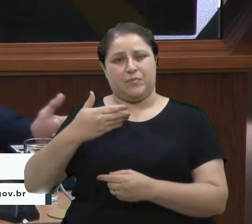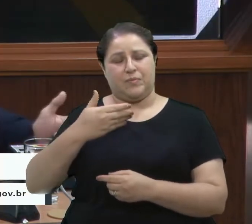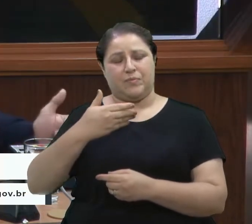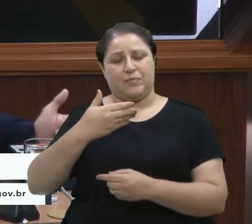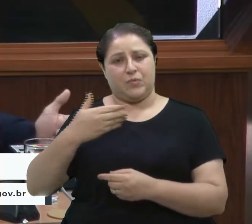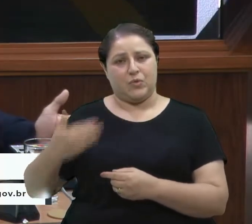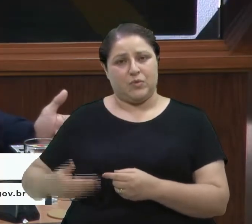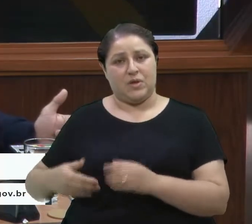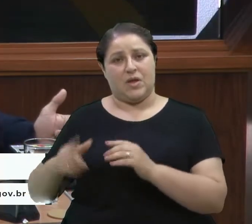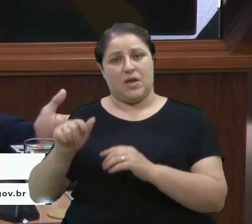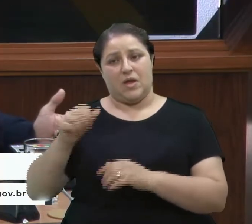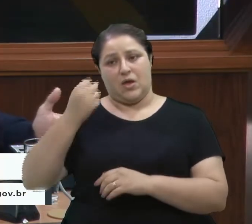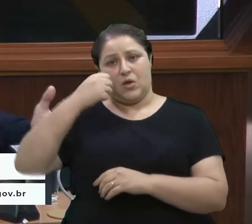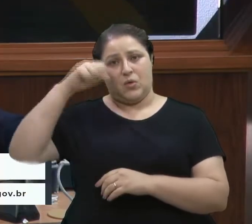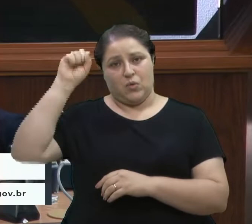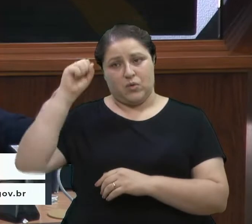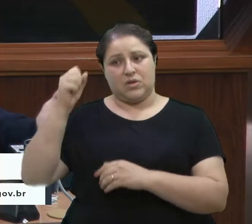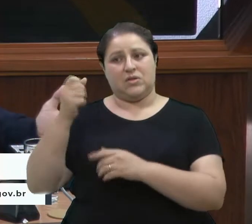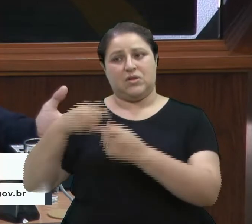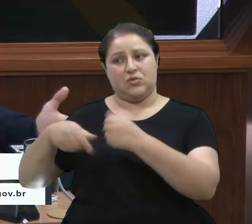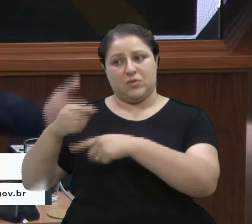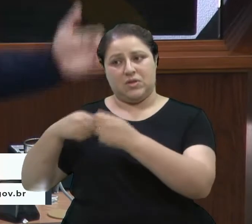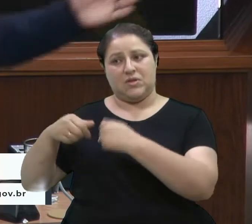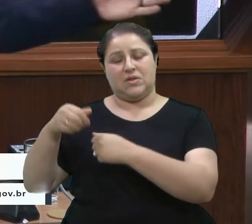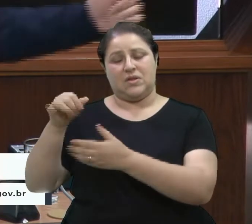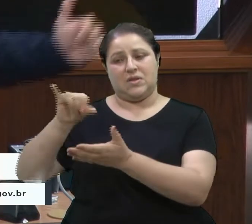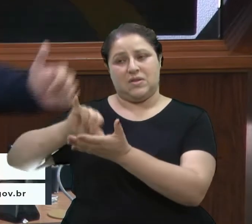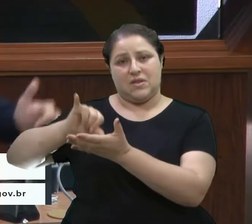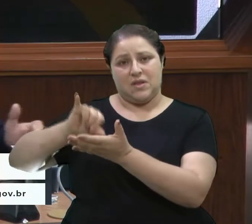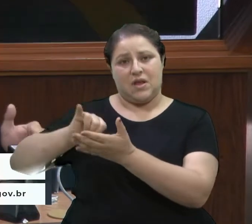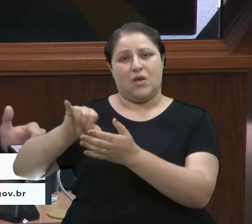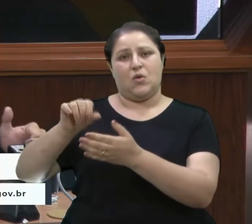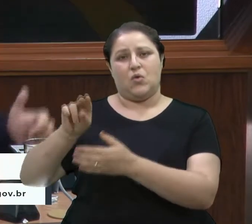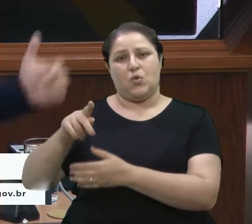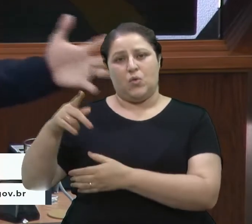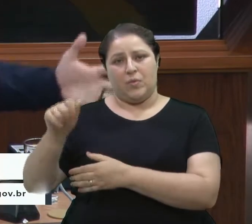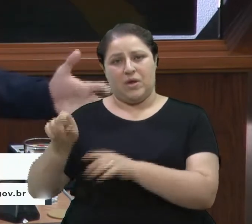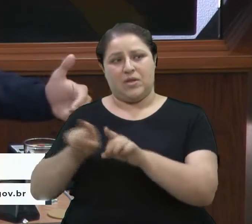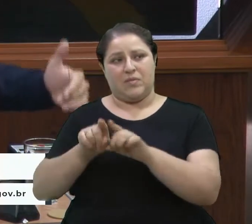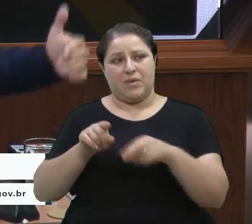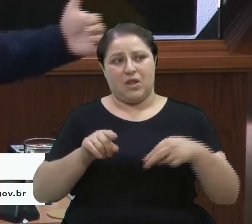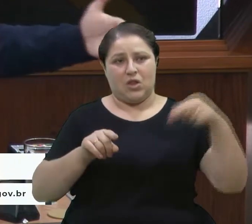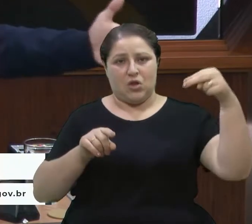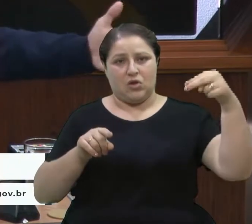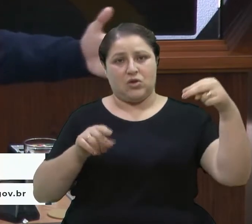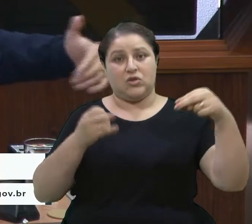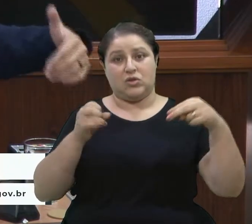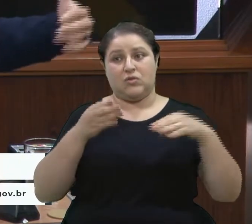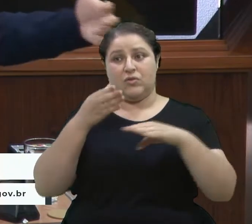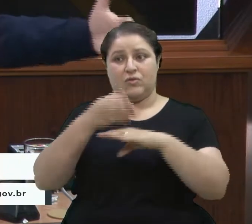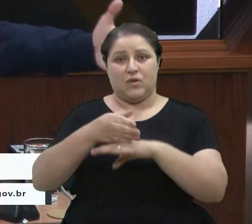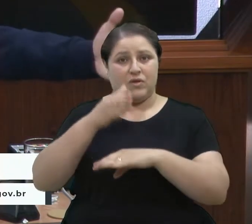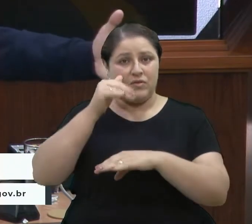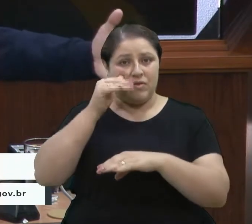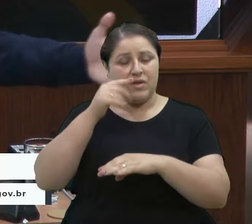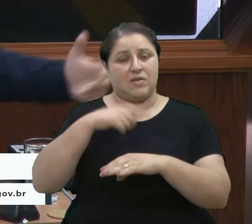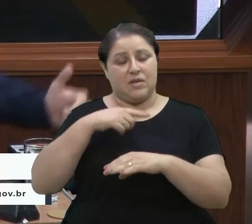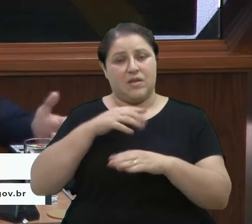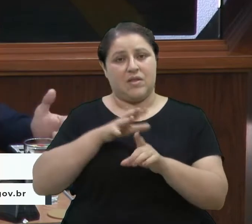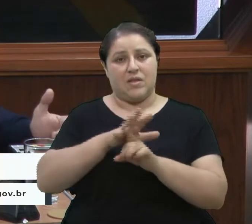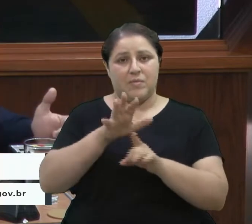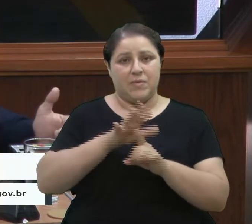Zona Norte. Então, até que ponto agrega valor? Porque se o senhor foi fiscalizar, é porque teve demandas, porque existem críticas, que existem problemas.